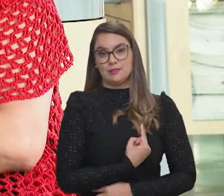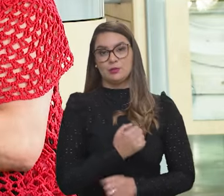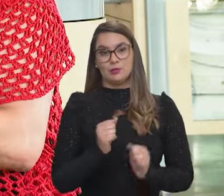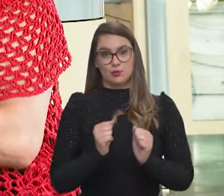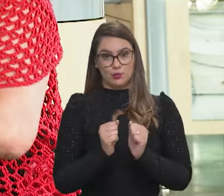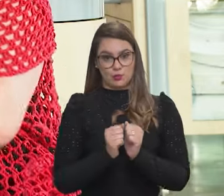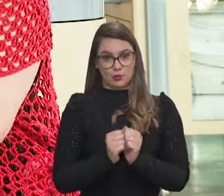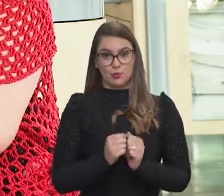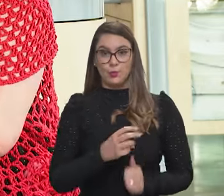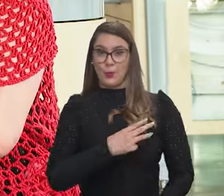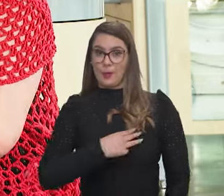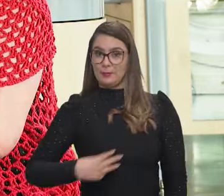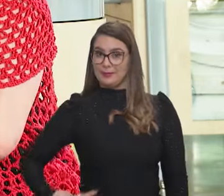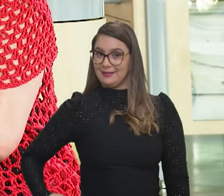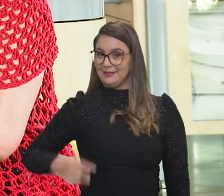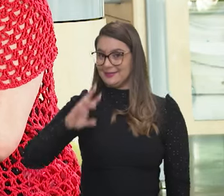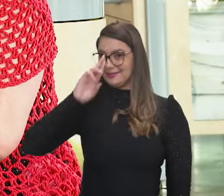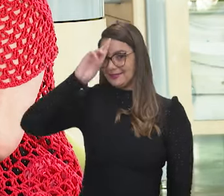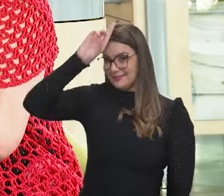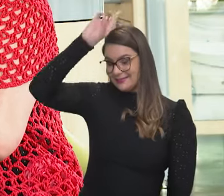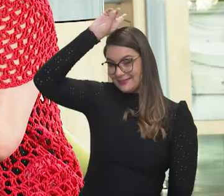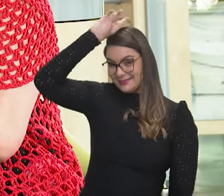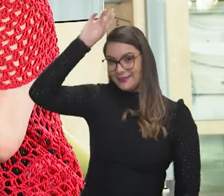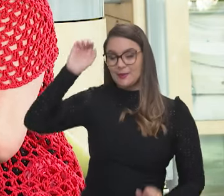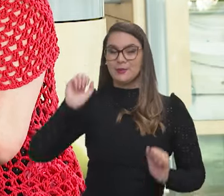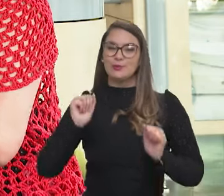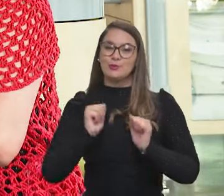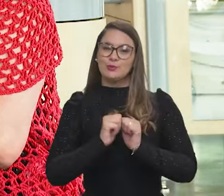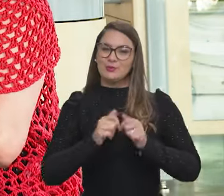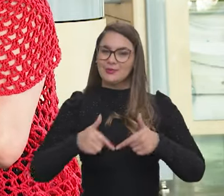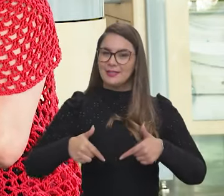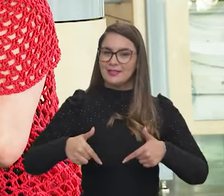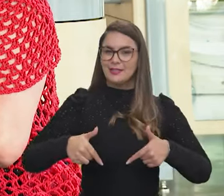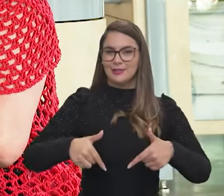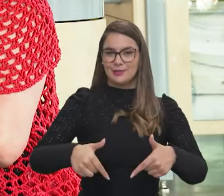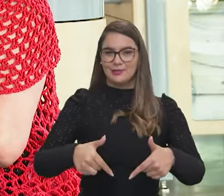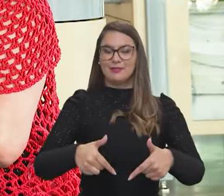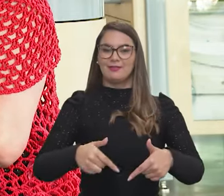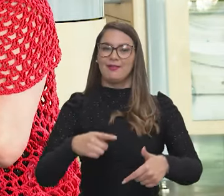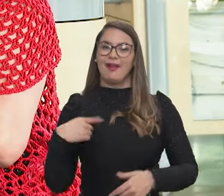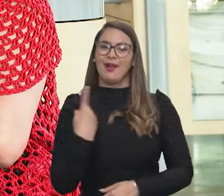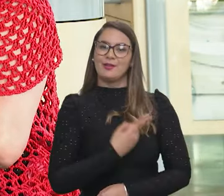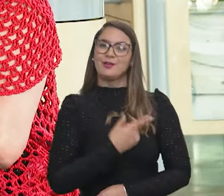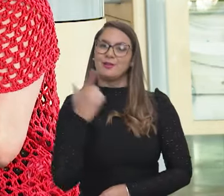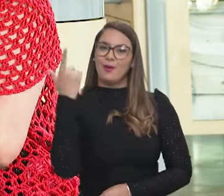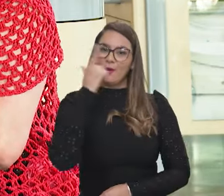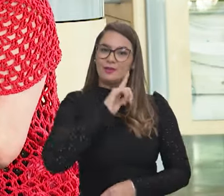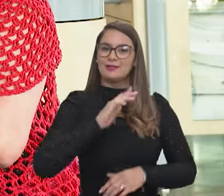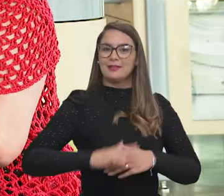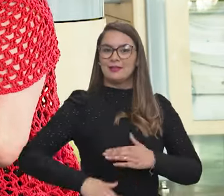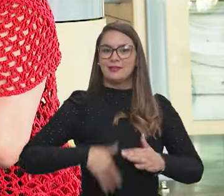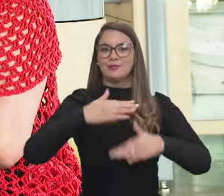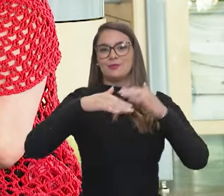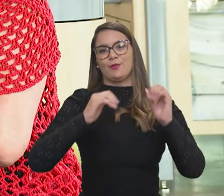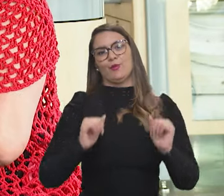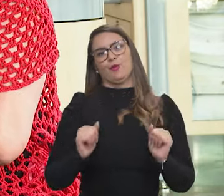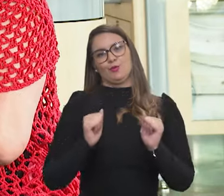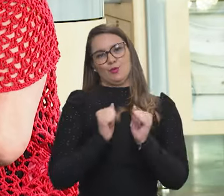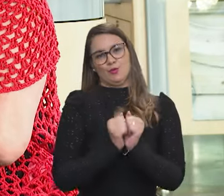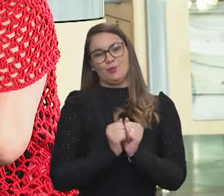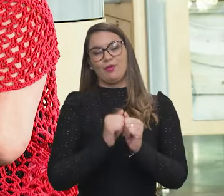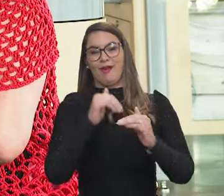com a ministra Aniel Franco, né, já com um conjunto de iniciativas para que a gente possa desenvolver